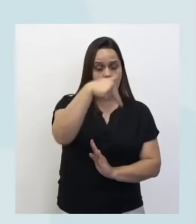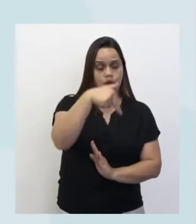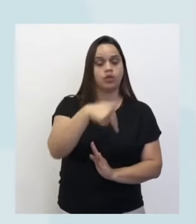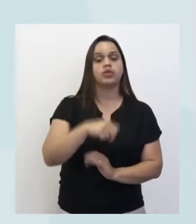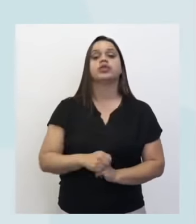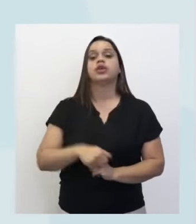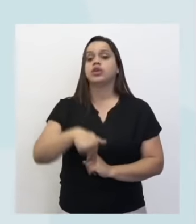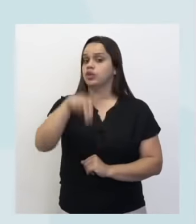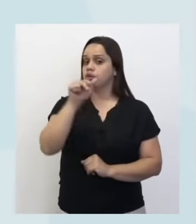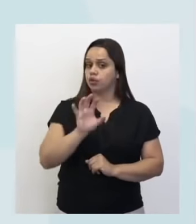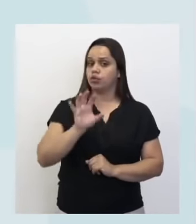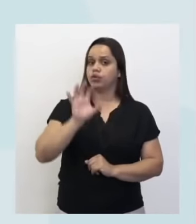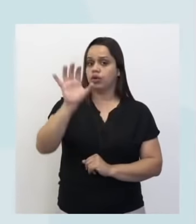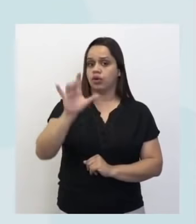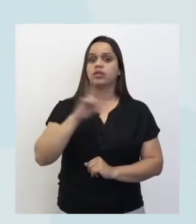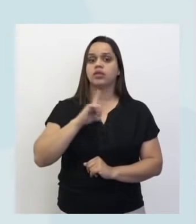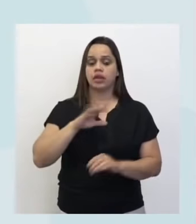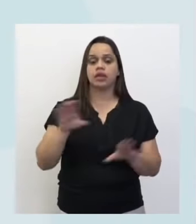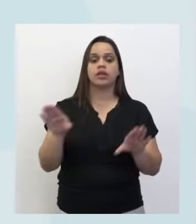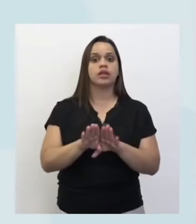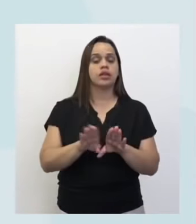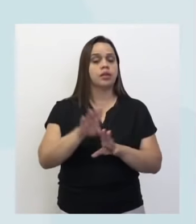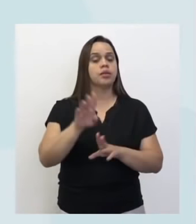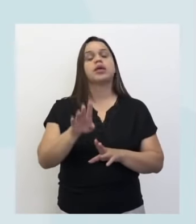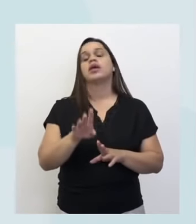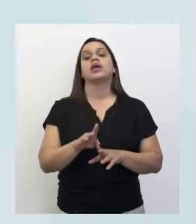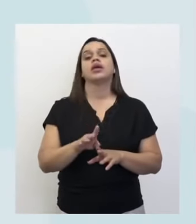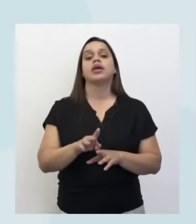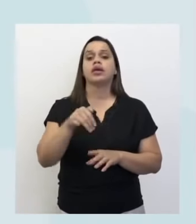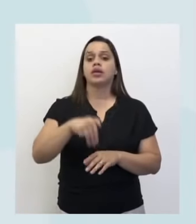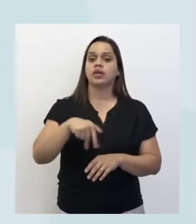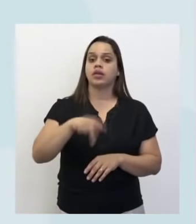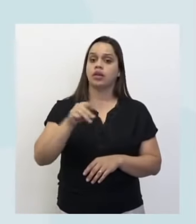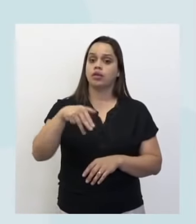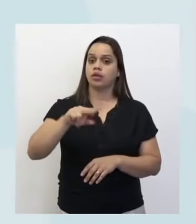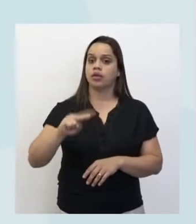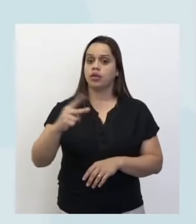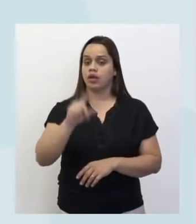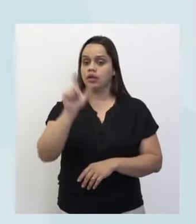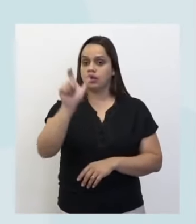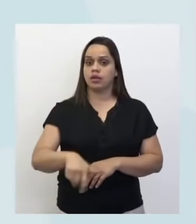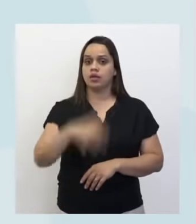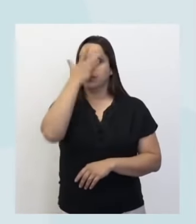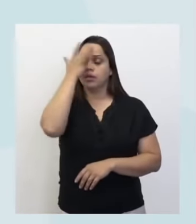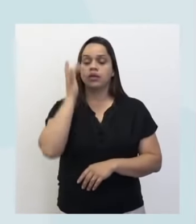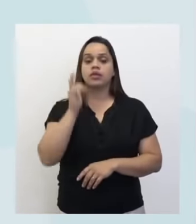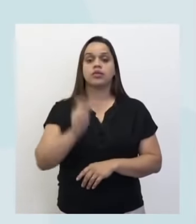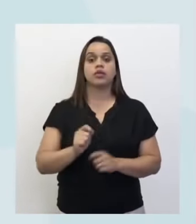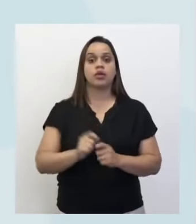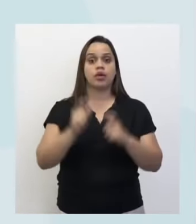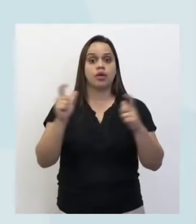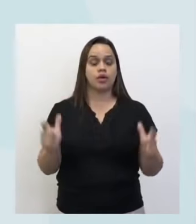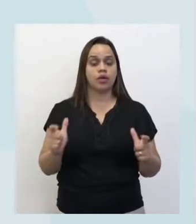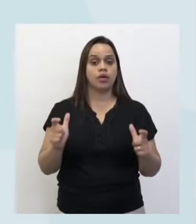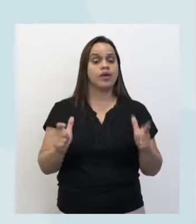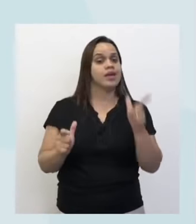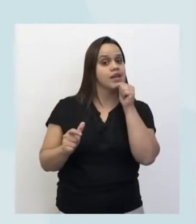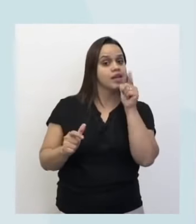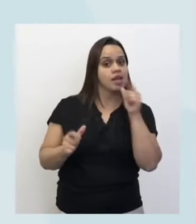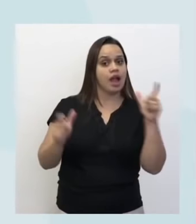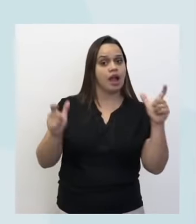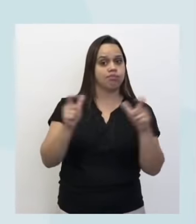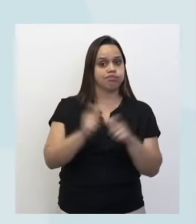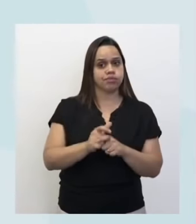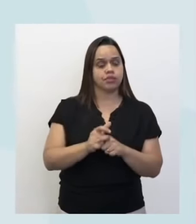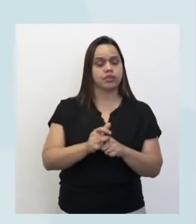nordeste, nós também temos uma densidade demográfica muito alta, com uma quantidade menor de água, como a gente viu